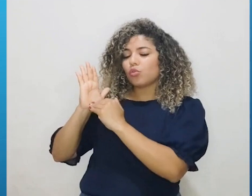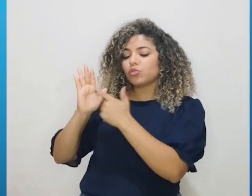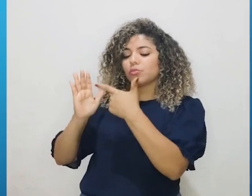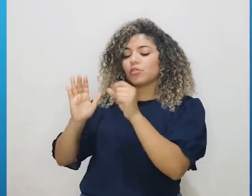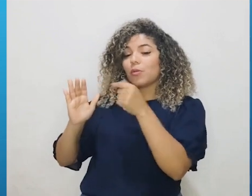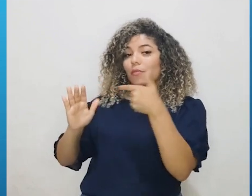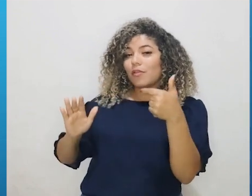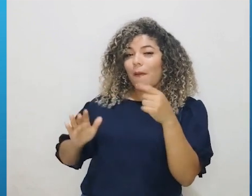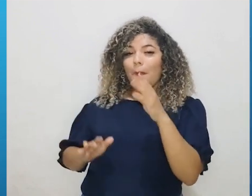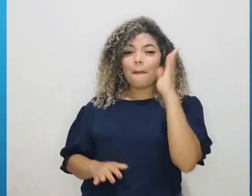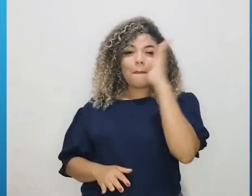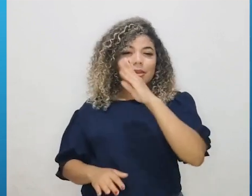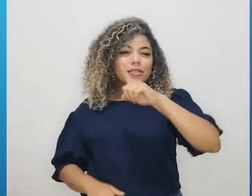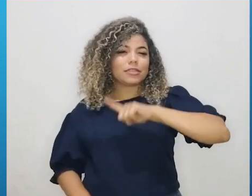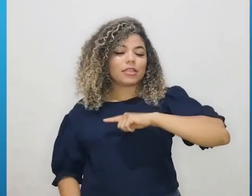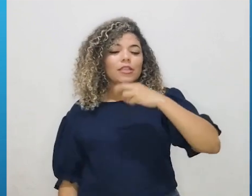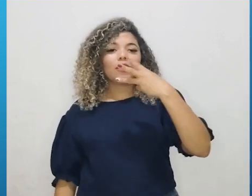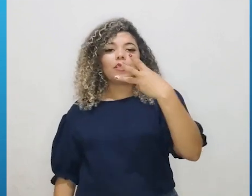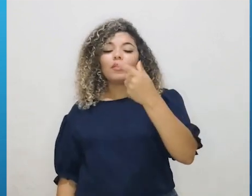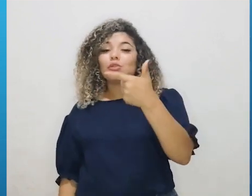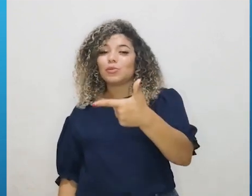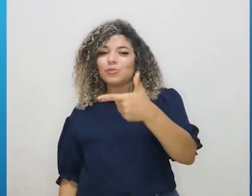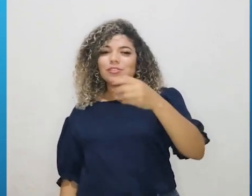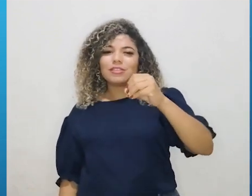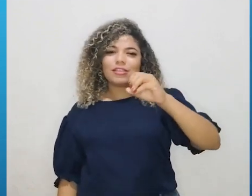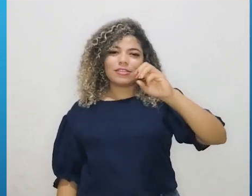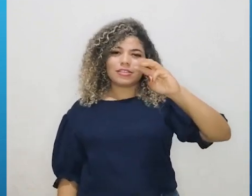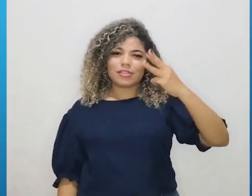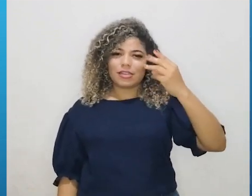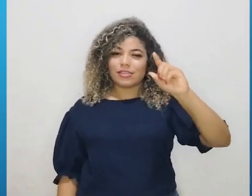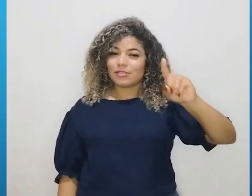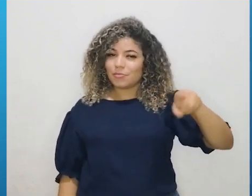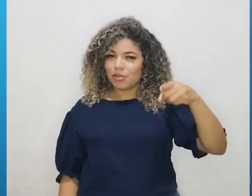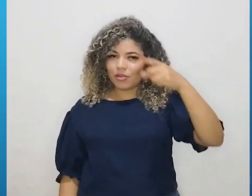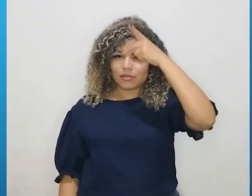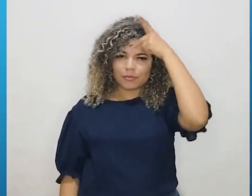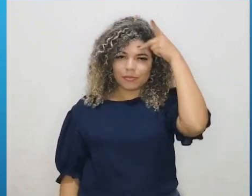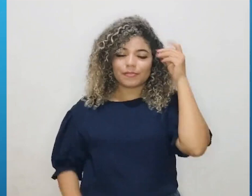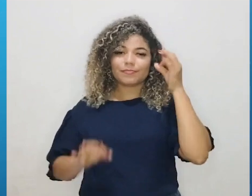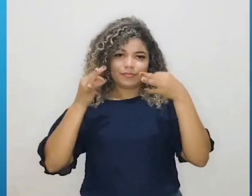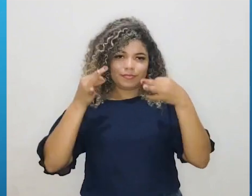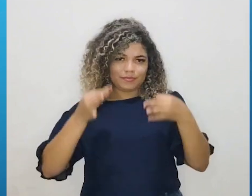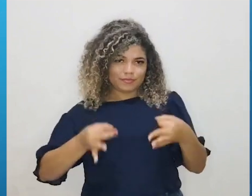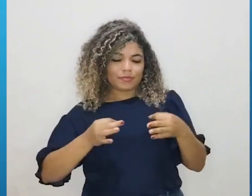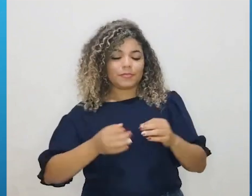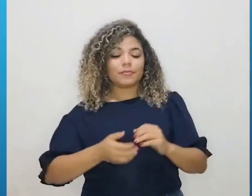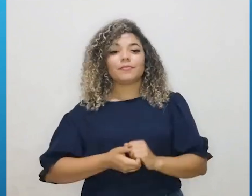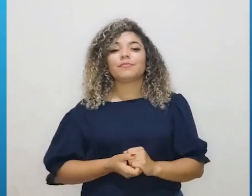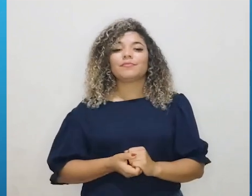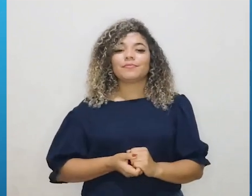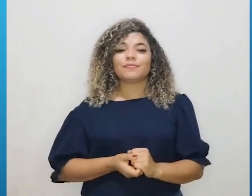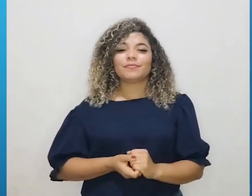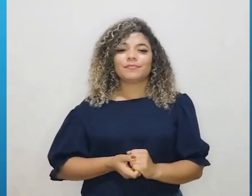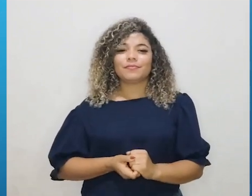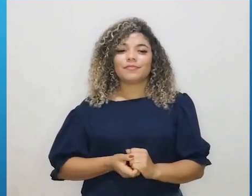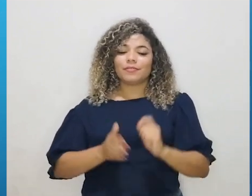o Brasil tem 203.062.512 pessoas, certo? Então, já vamos deixar